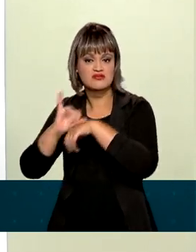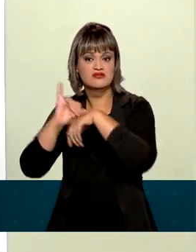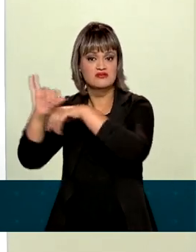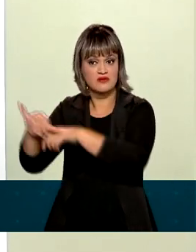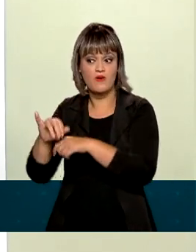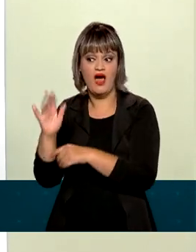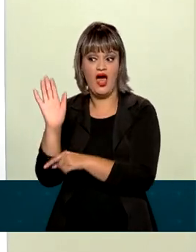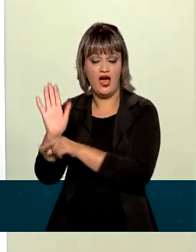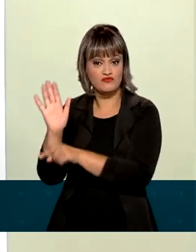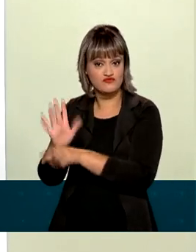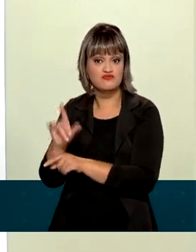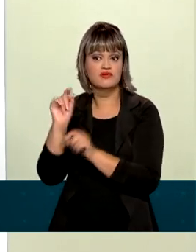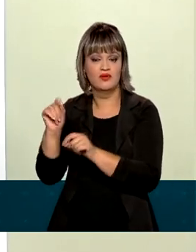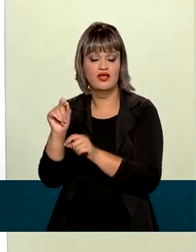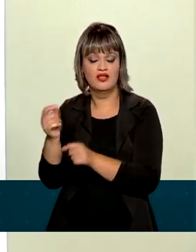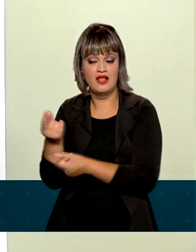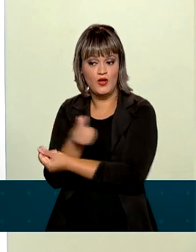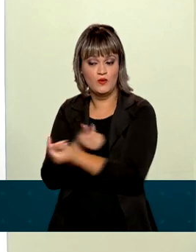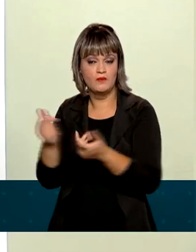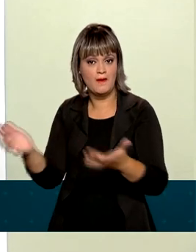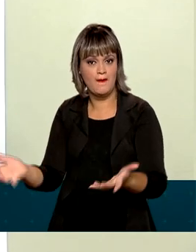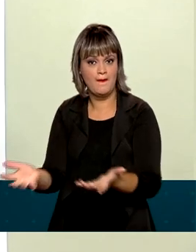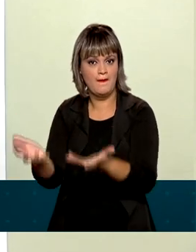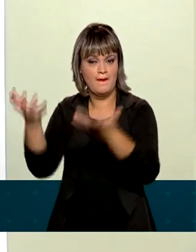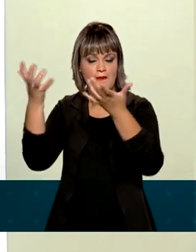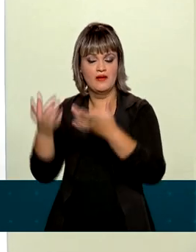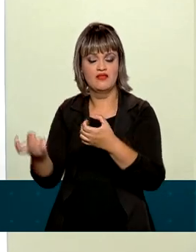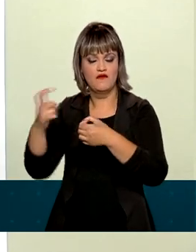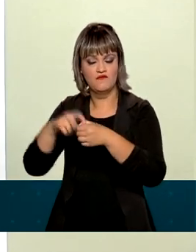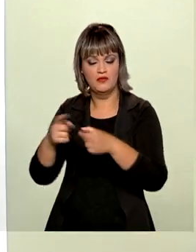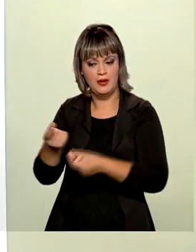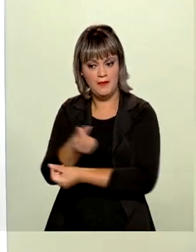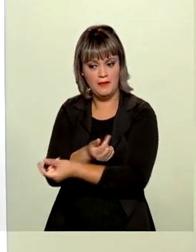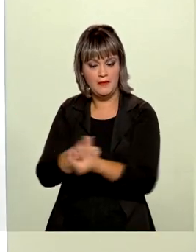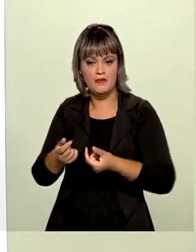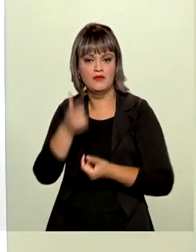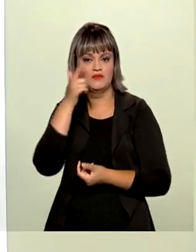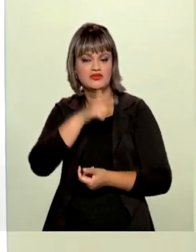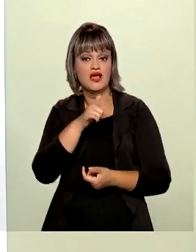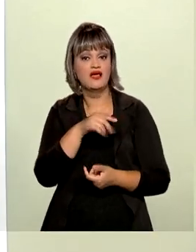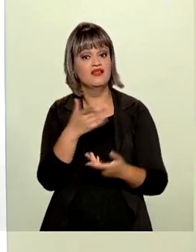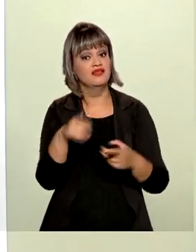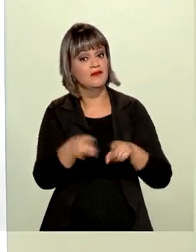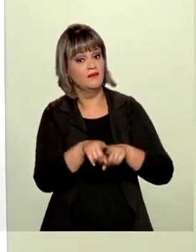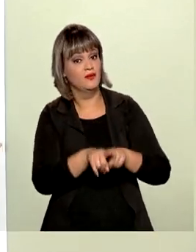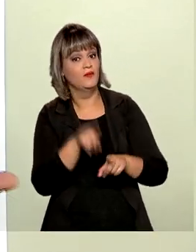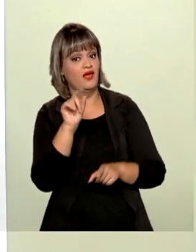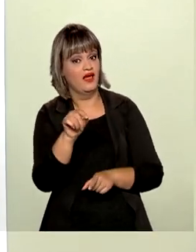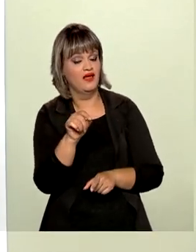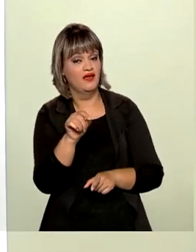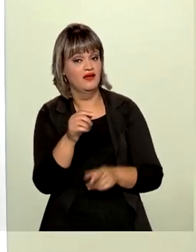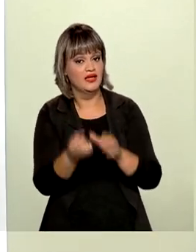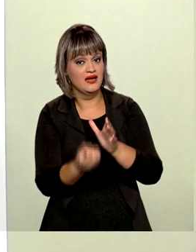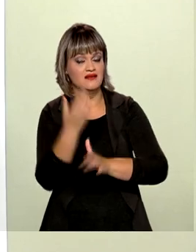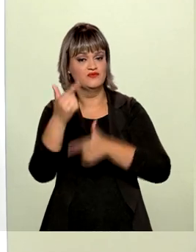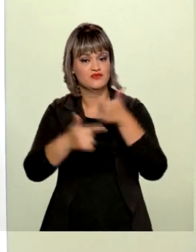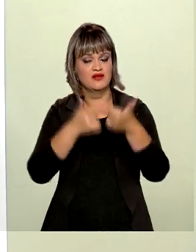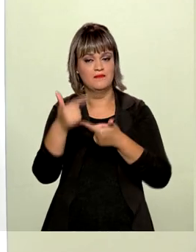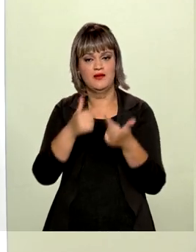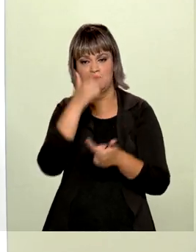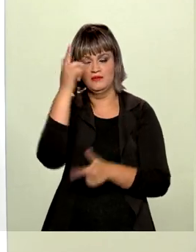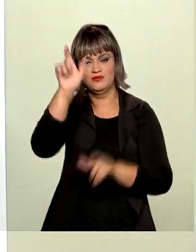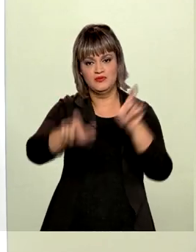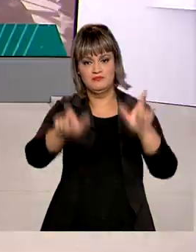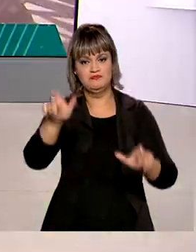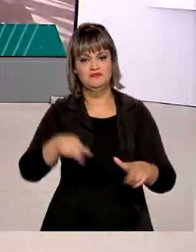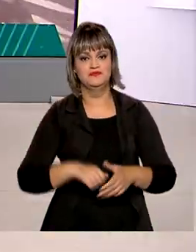ajudando na recuperação econômica, na retomada econômica e também, naturalmente, na geração de emprego e renda para